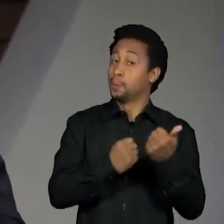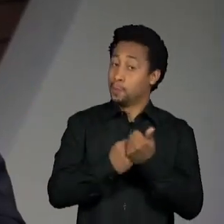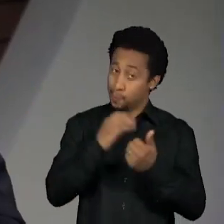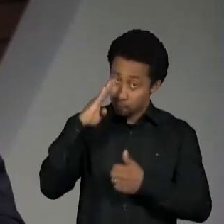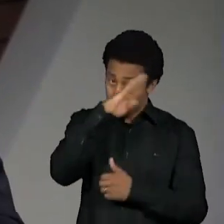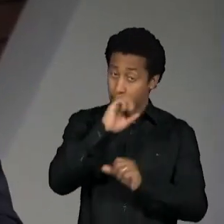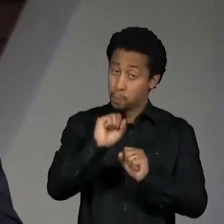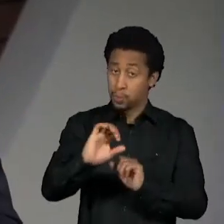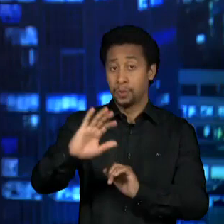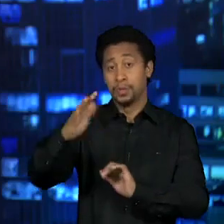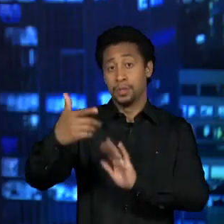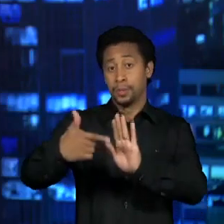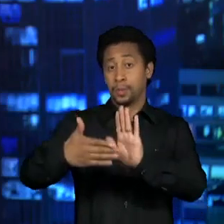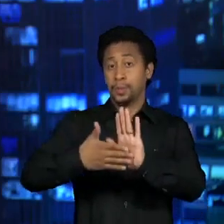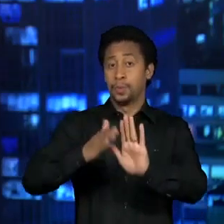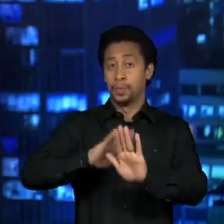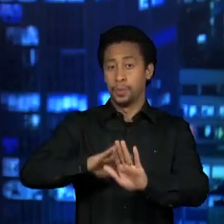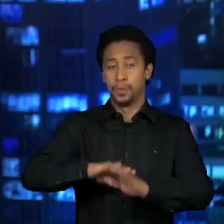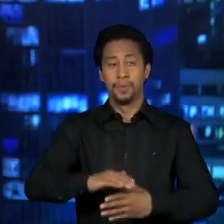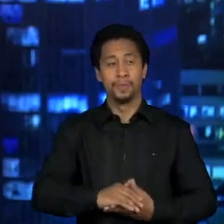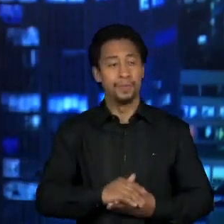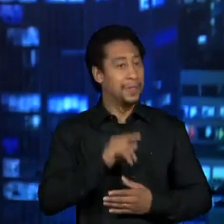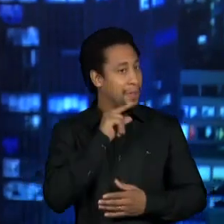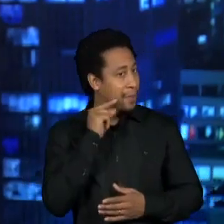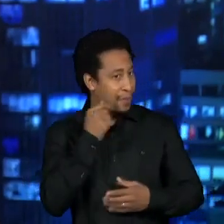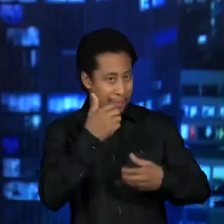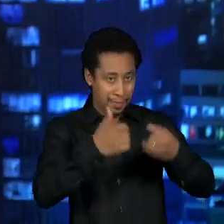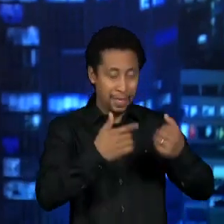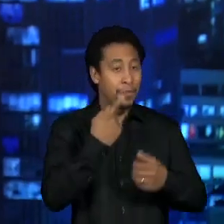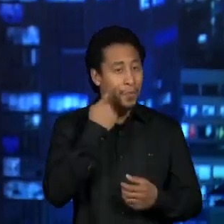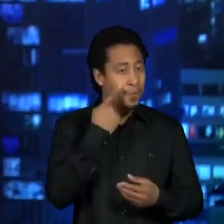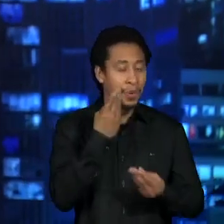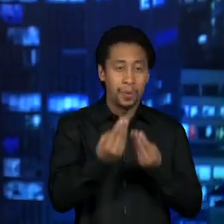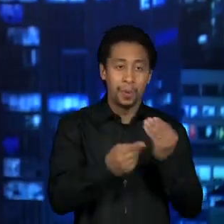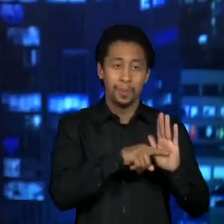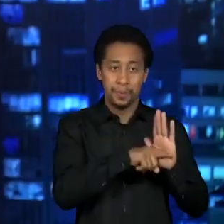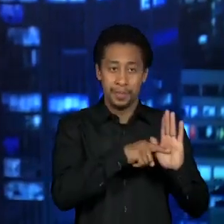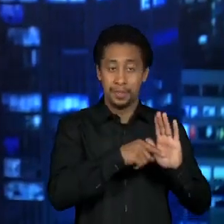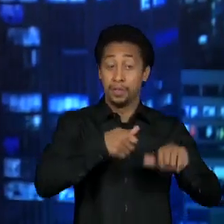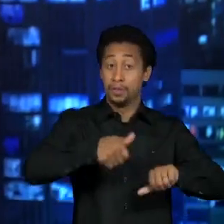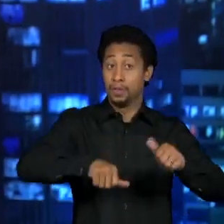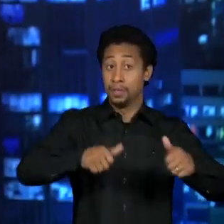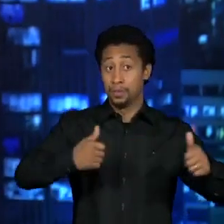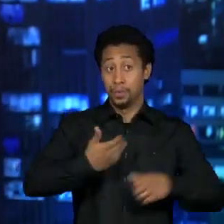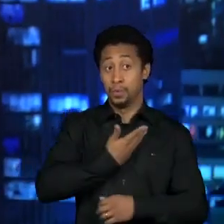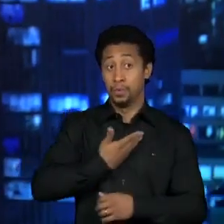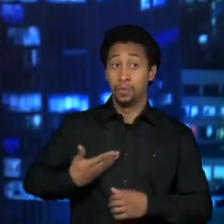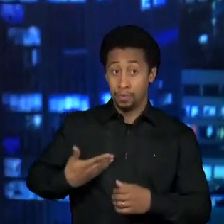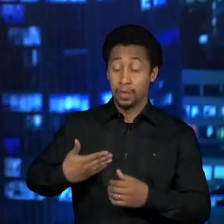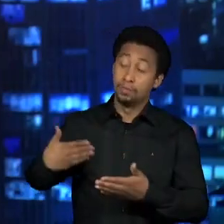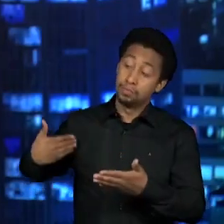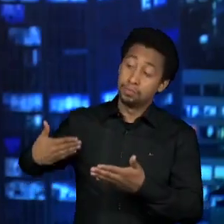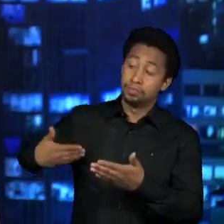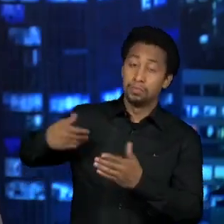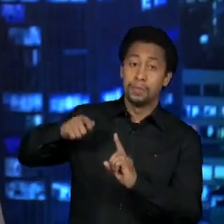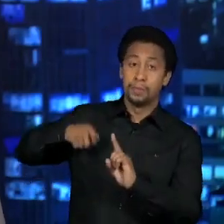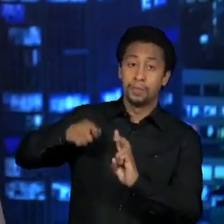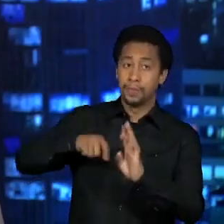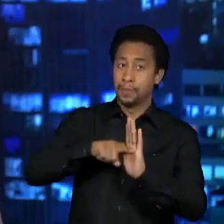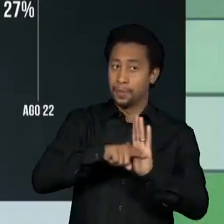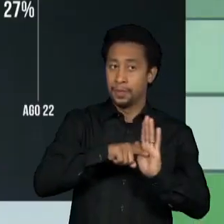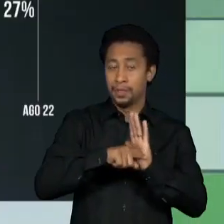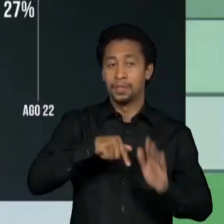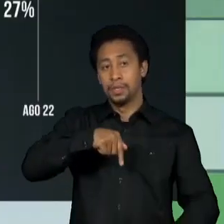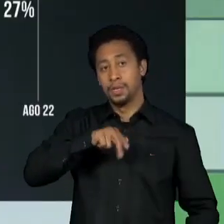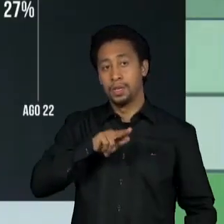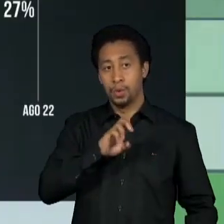turno a disputa. Pra Vera comentar, vamos ver mais um número. Como variou a avaliação do governo nos últimos meses com base na pesquisa Quest?